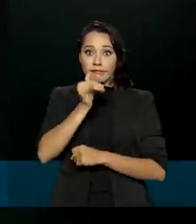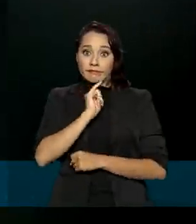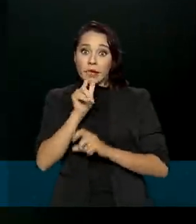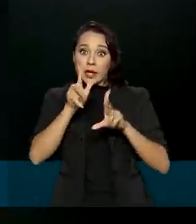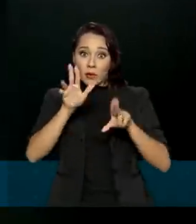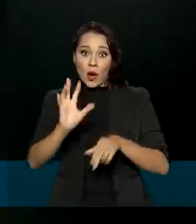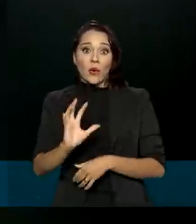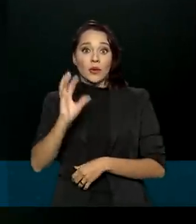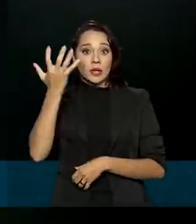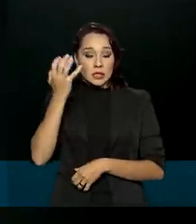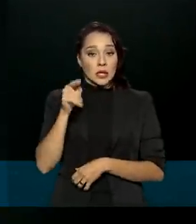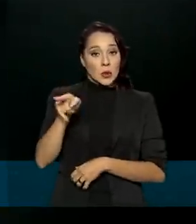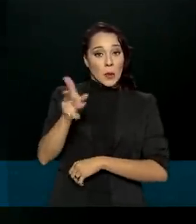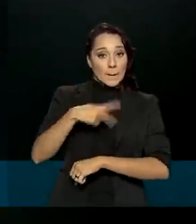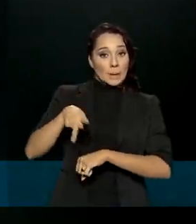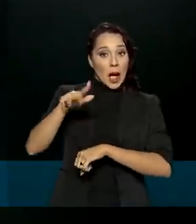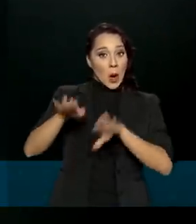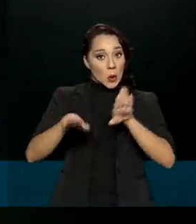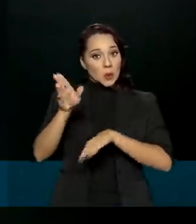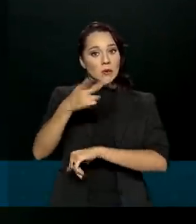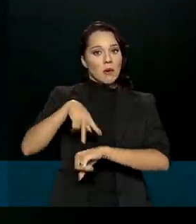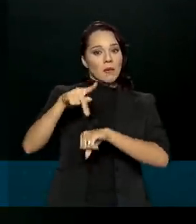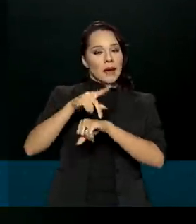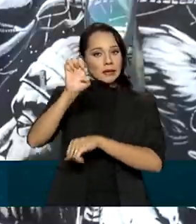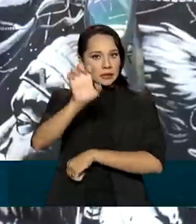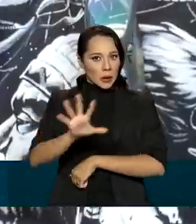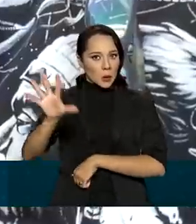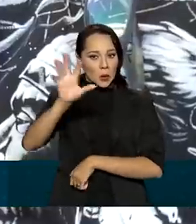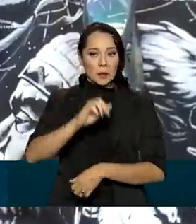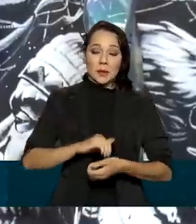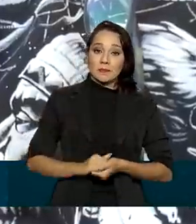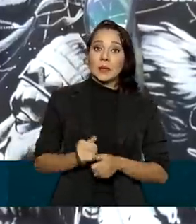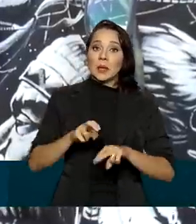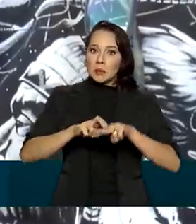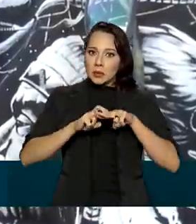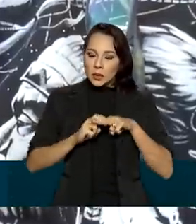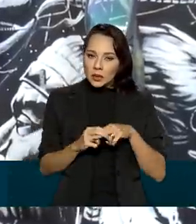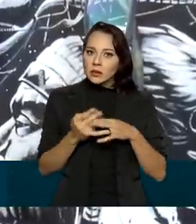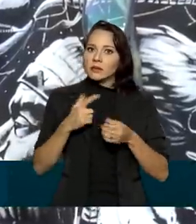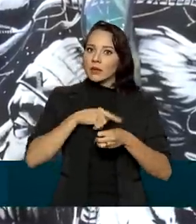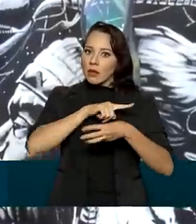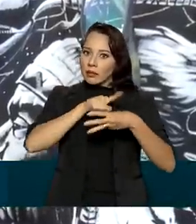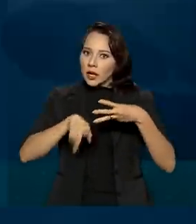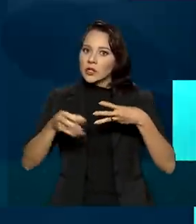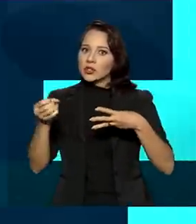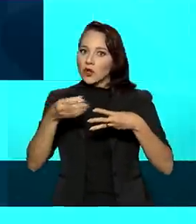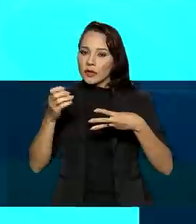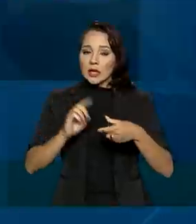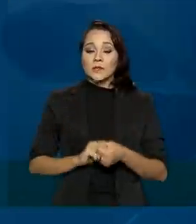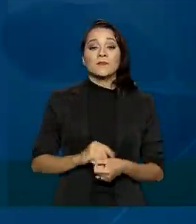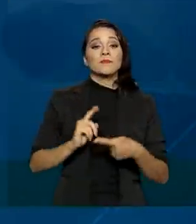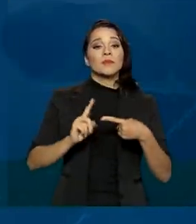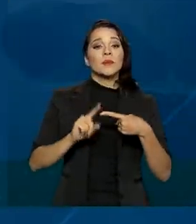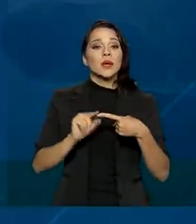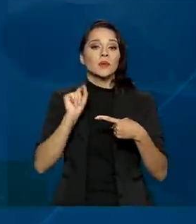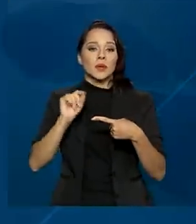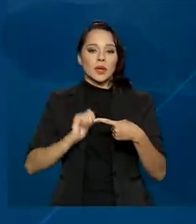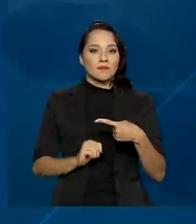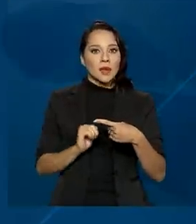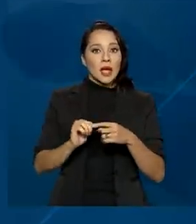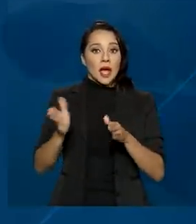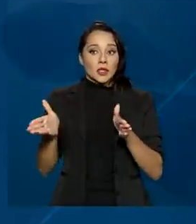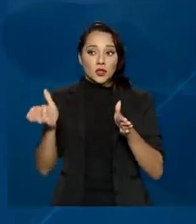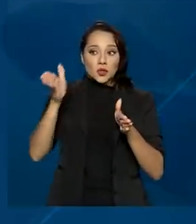do que já está acontecendo em alguns países da Europa. Por isso, traz três novidades. A primeira delas é